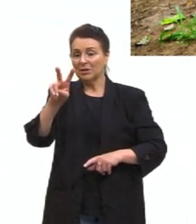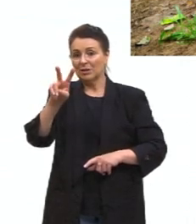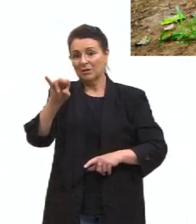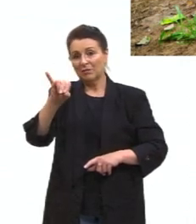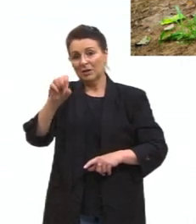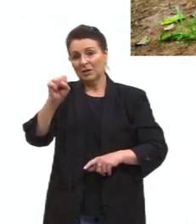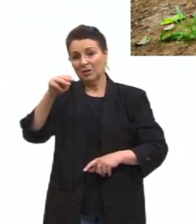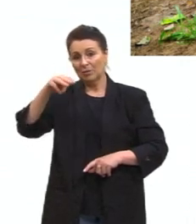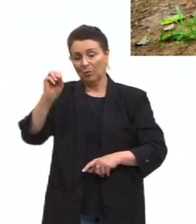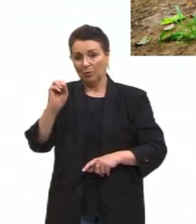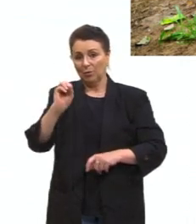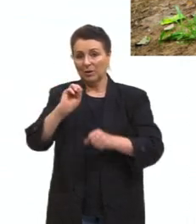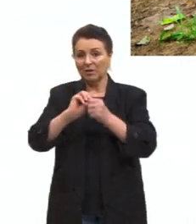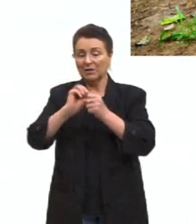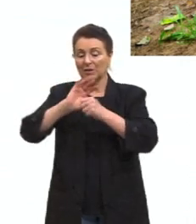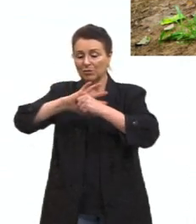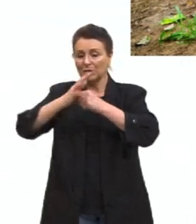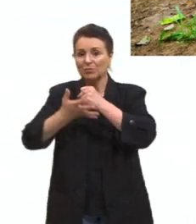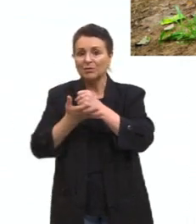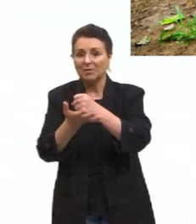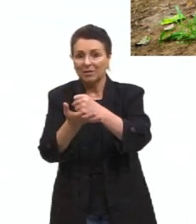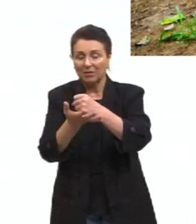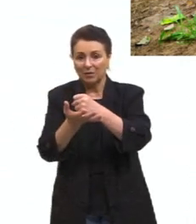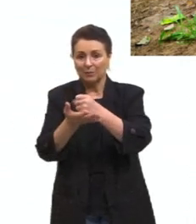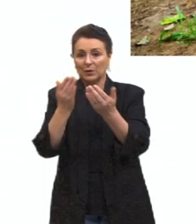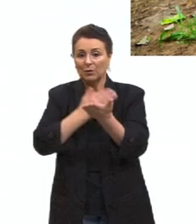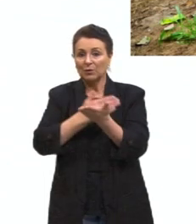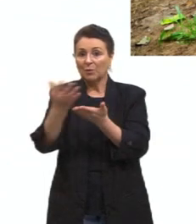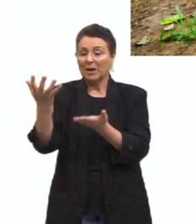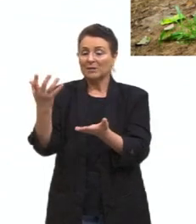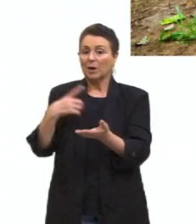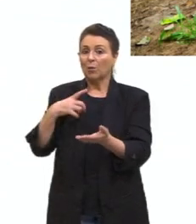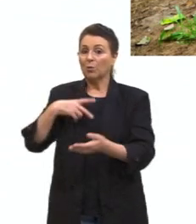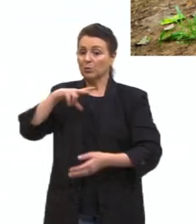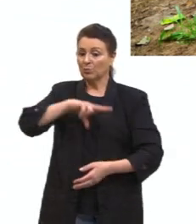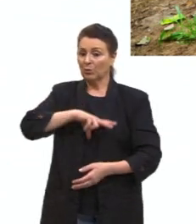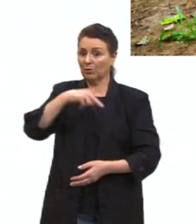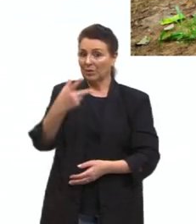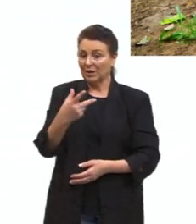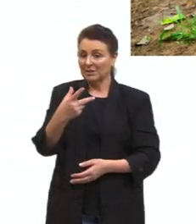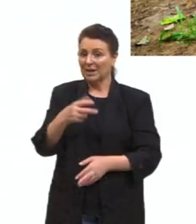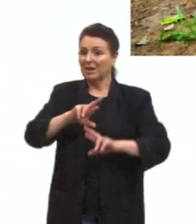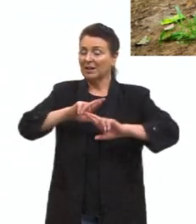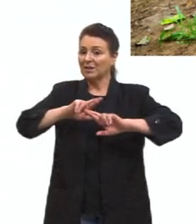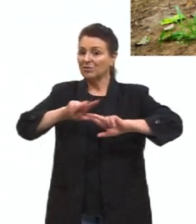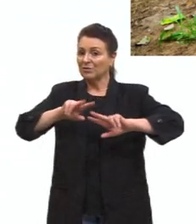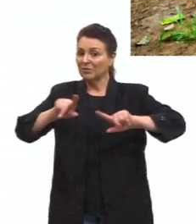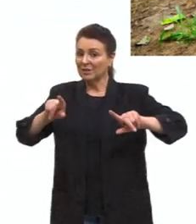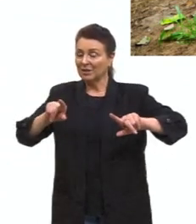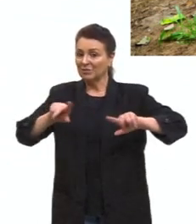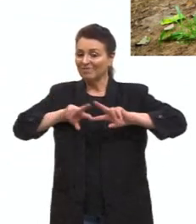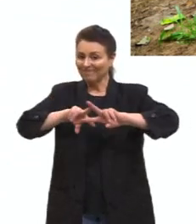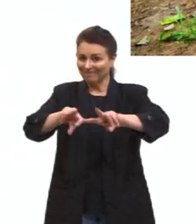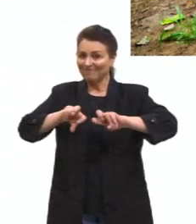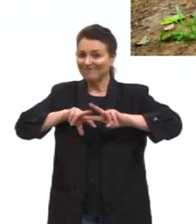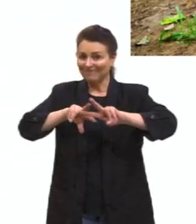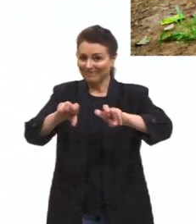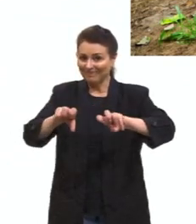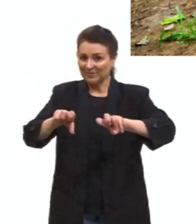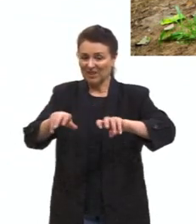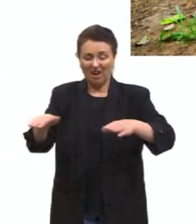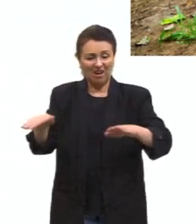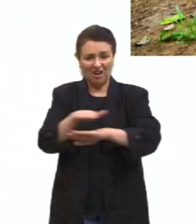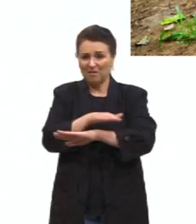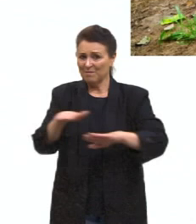sustentável. O extrativismo, que começa lá com os portugueses, era um extrativismo predatório, de tu destruir.